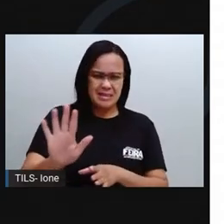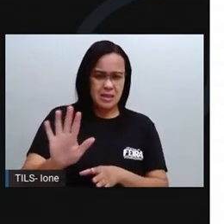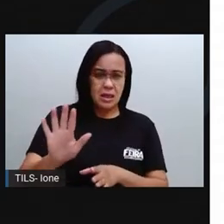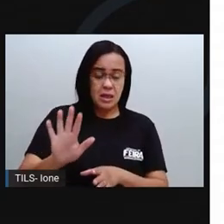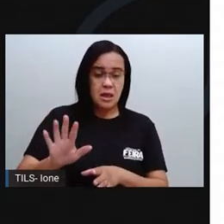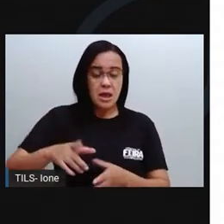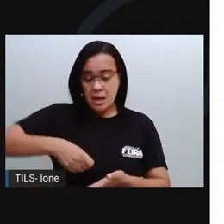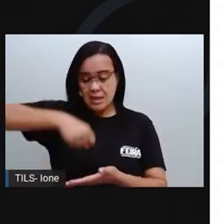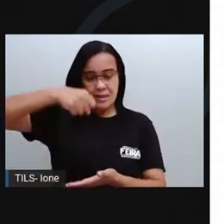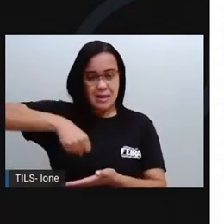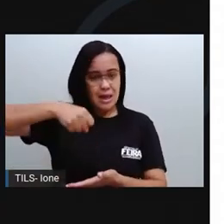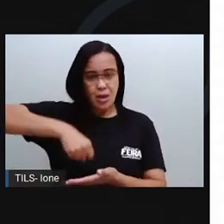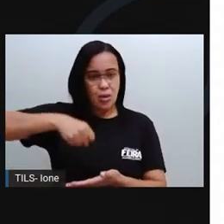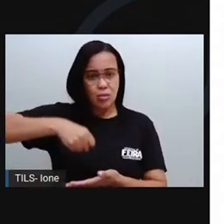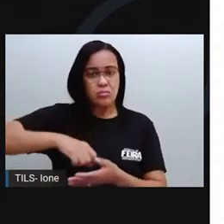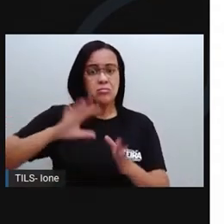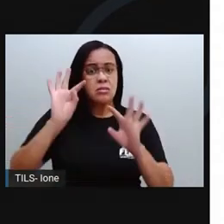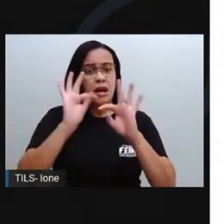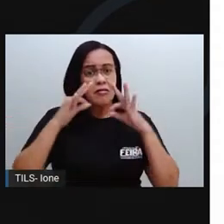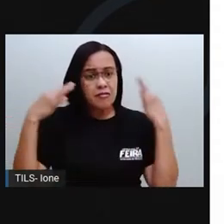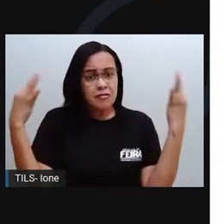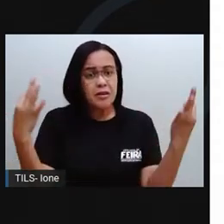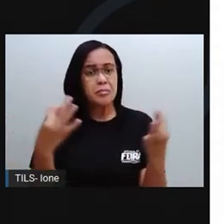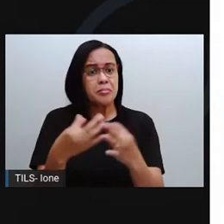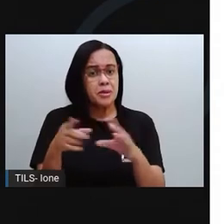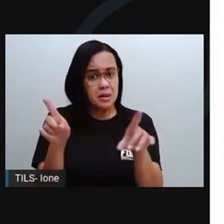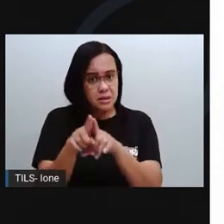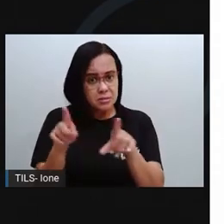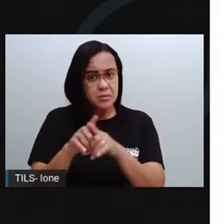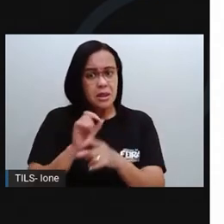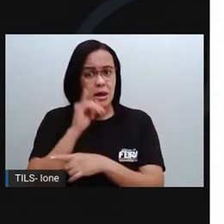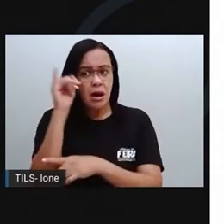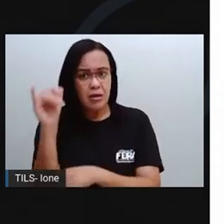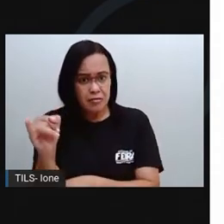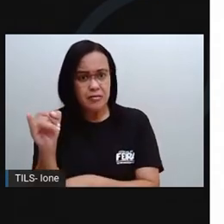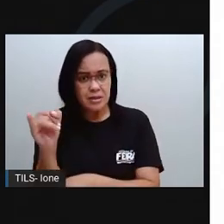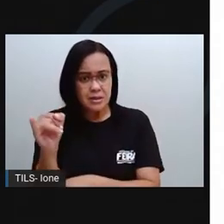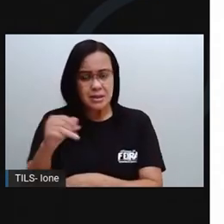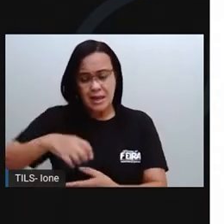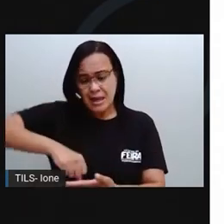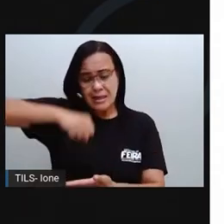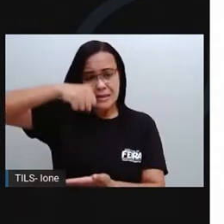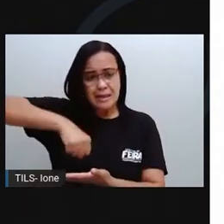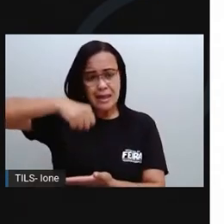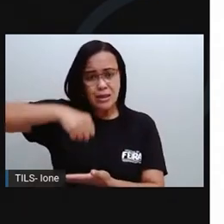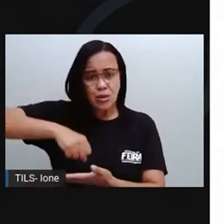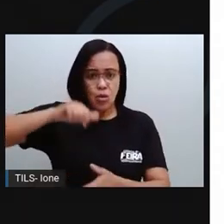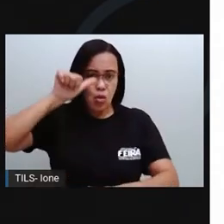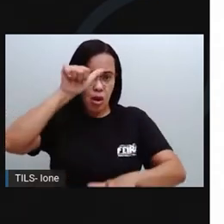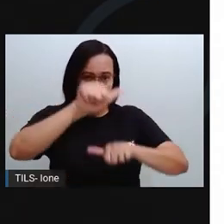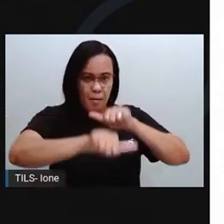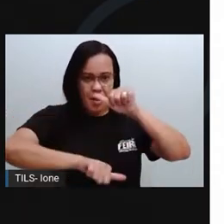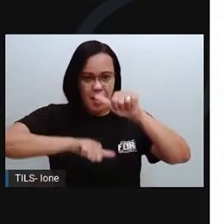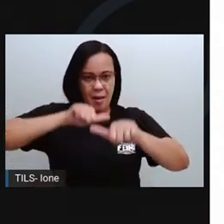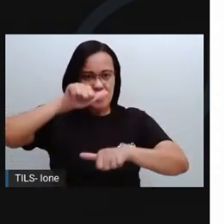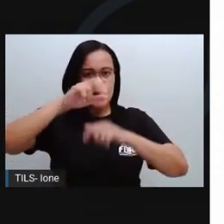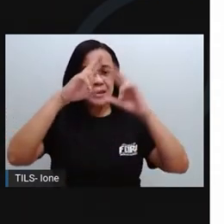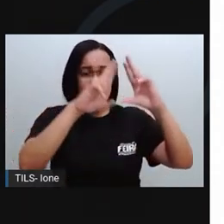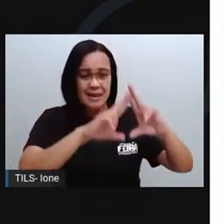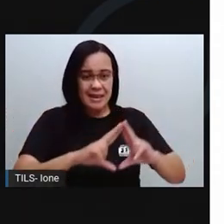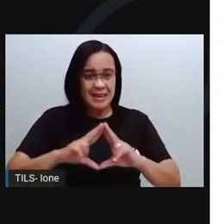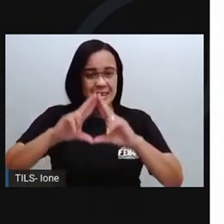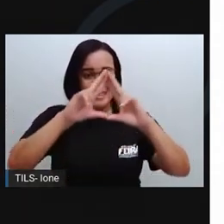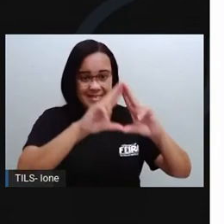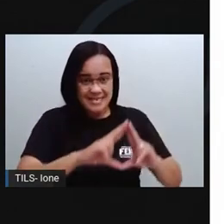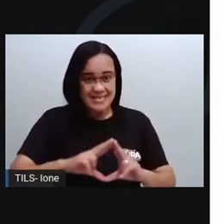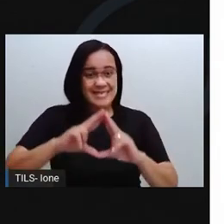aos seus pais para quando forem às compras, levarem uma sacola que dê para usar de novo. Sabe? Aquelas sacolas de pano, de plástico não